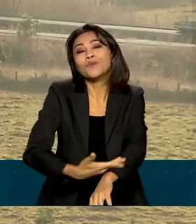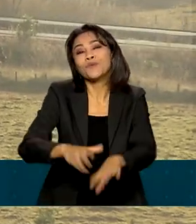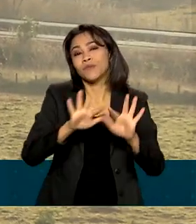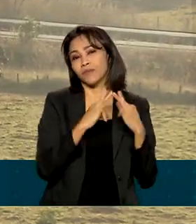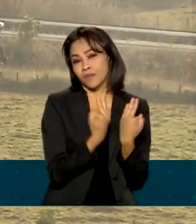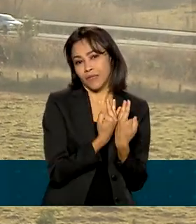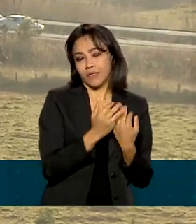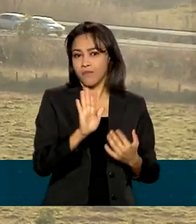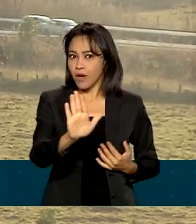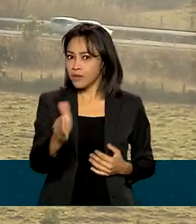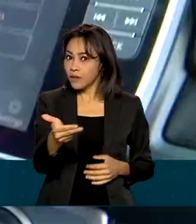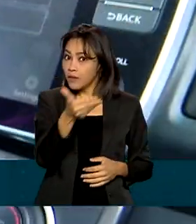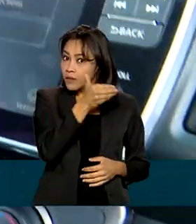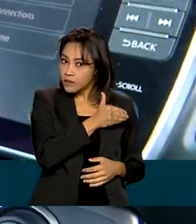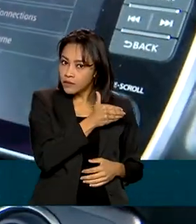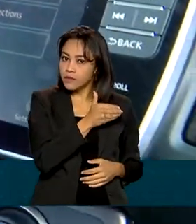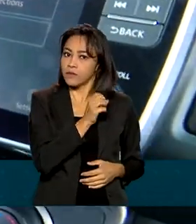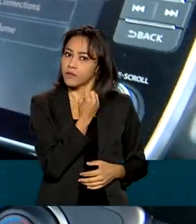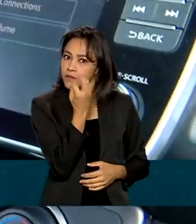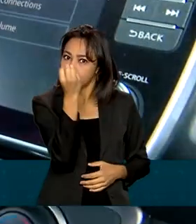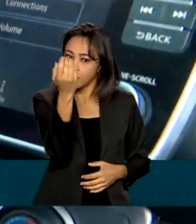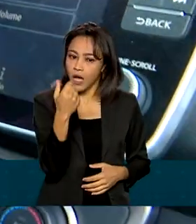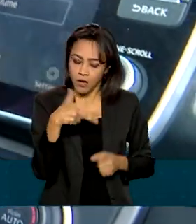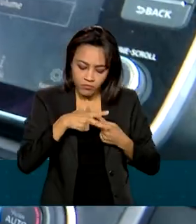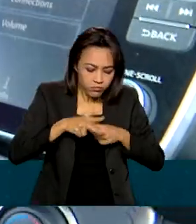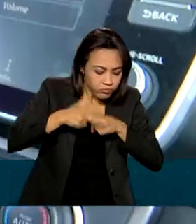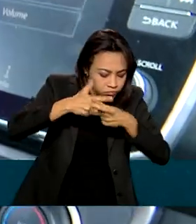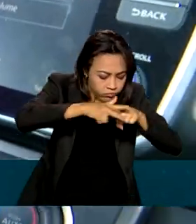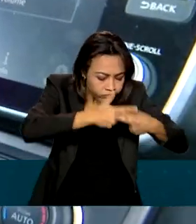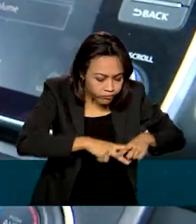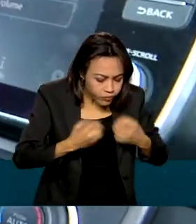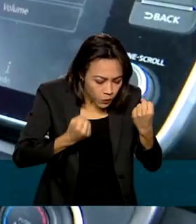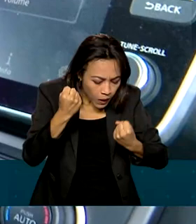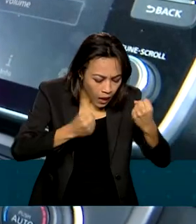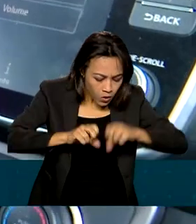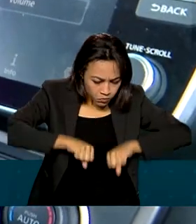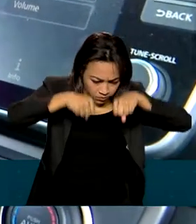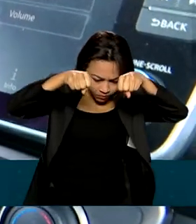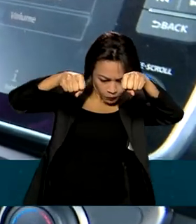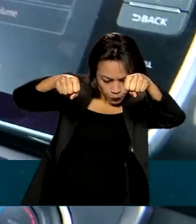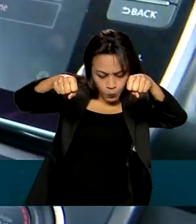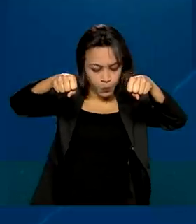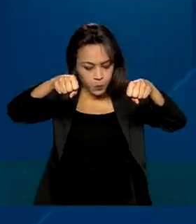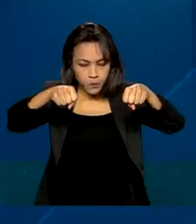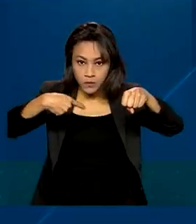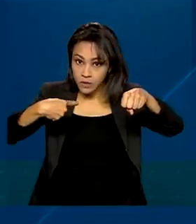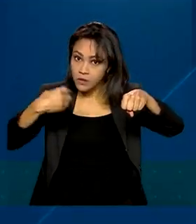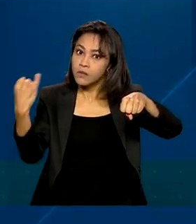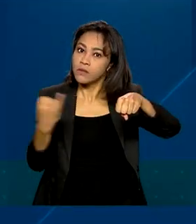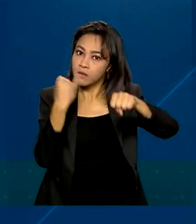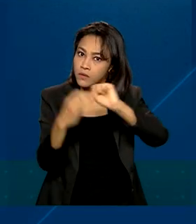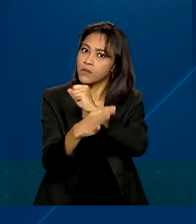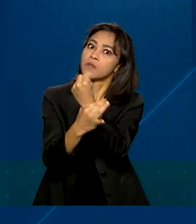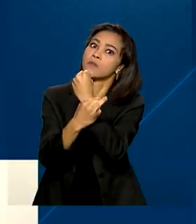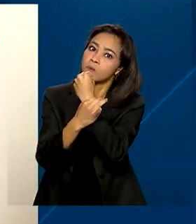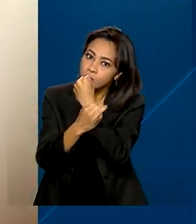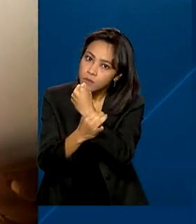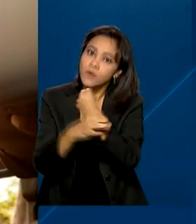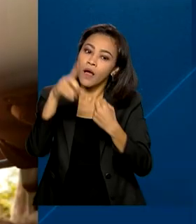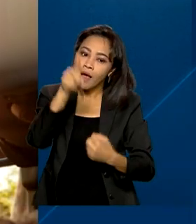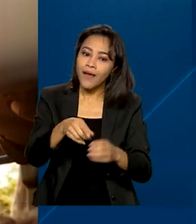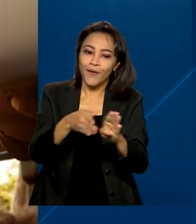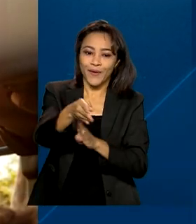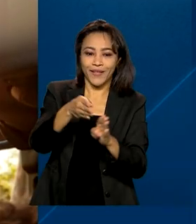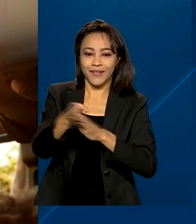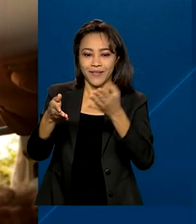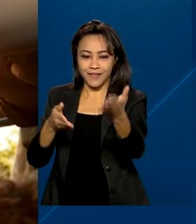antes da viagem, uma revisão mecânica no veículo garante um passeio seguro. Essa é uma das dicas do